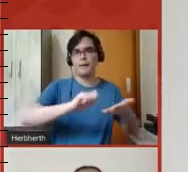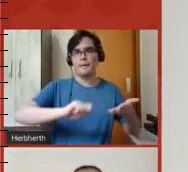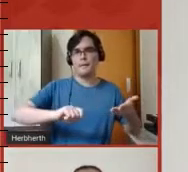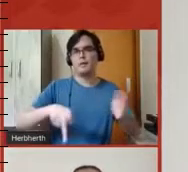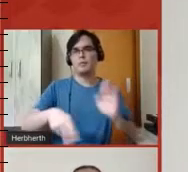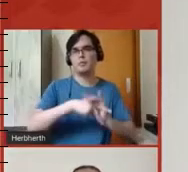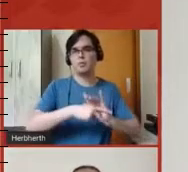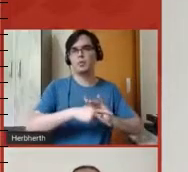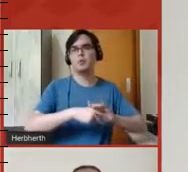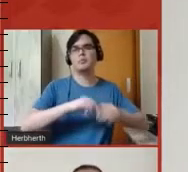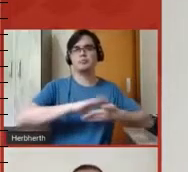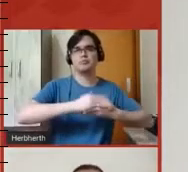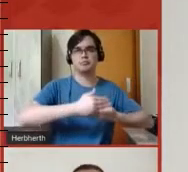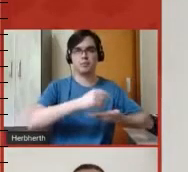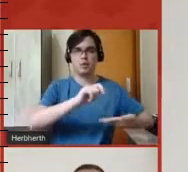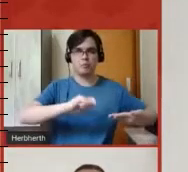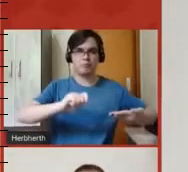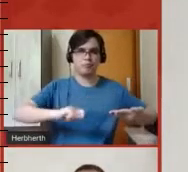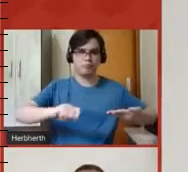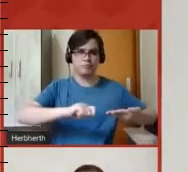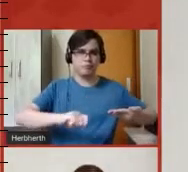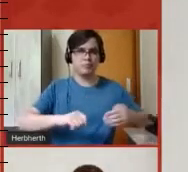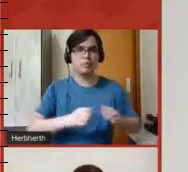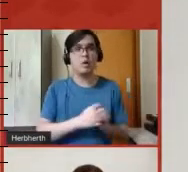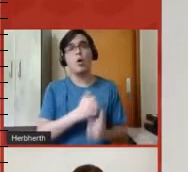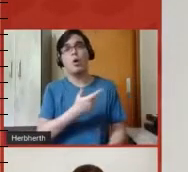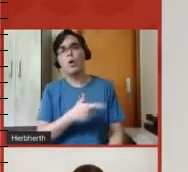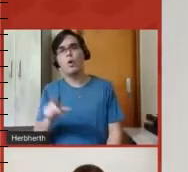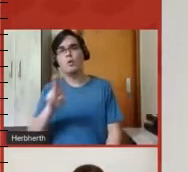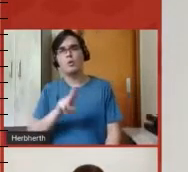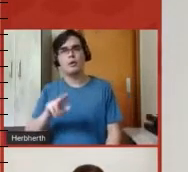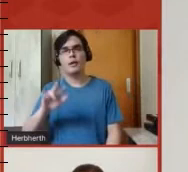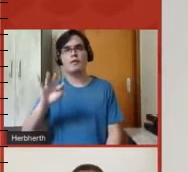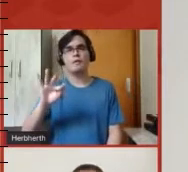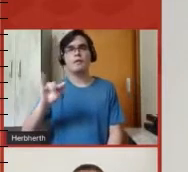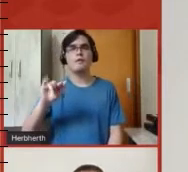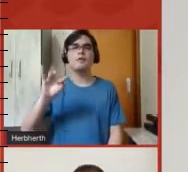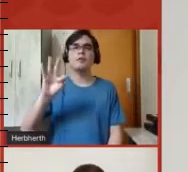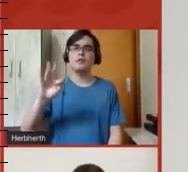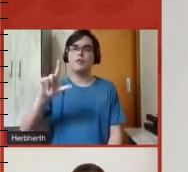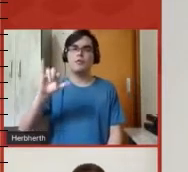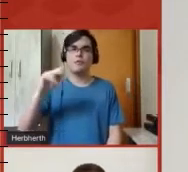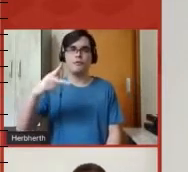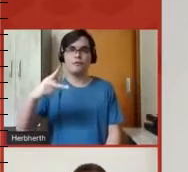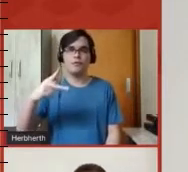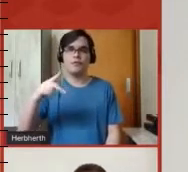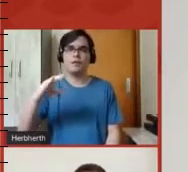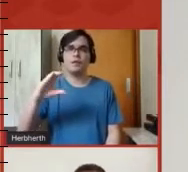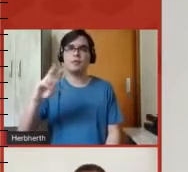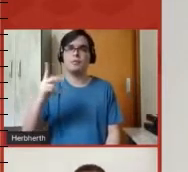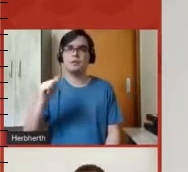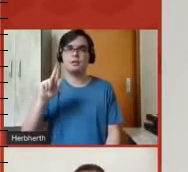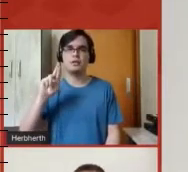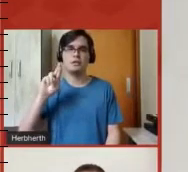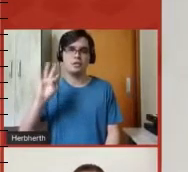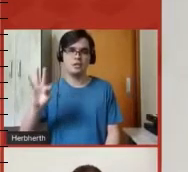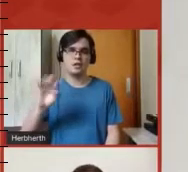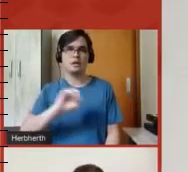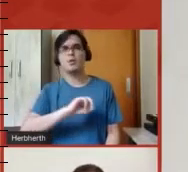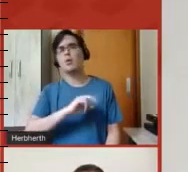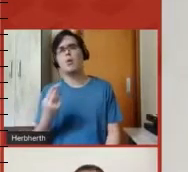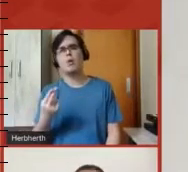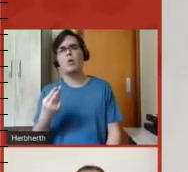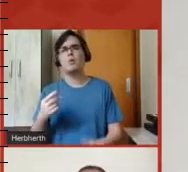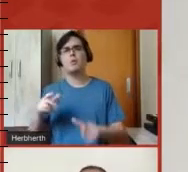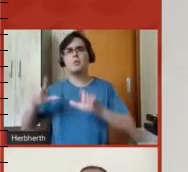alguns utilizavam o flipchart ou mesmo uma lousa tradicional, né? Colocava a câmera ali posicionada de frente